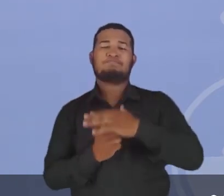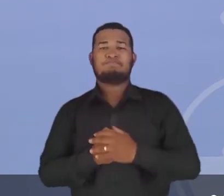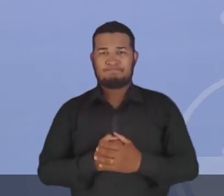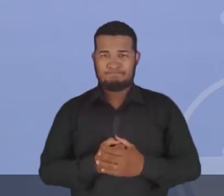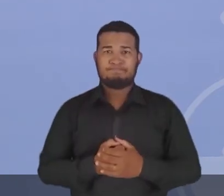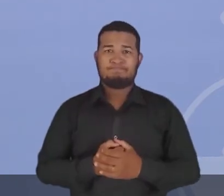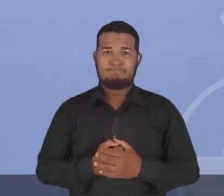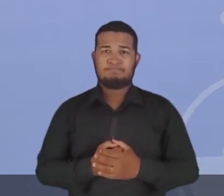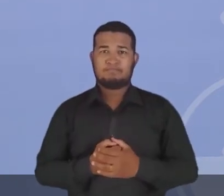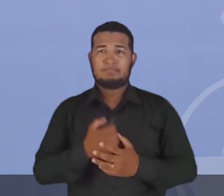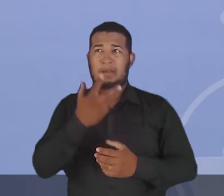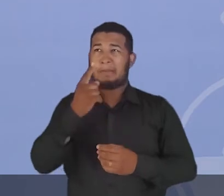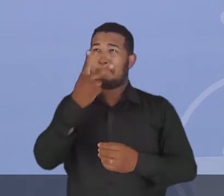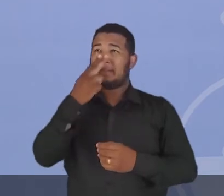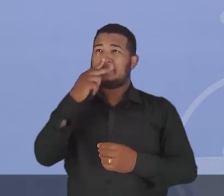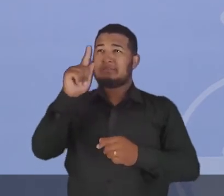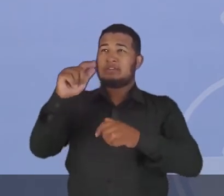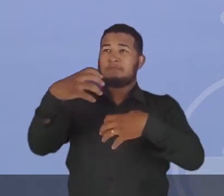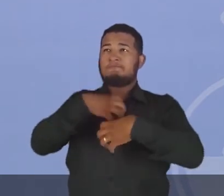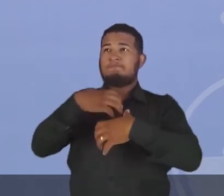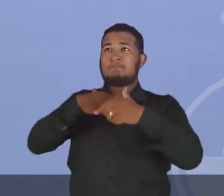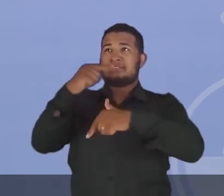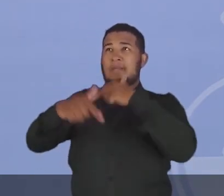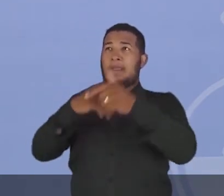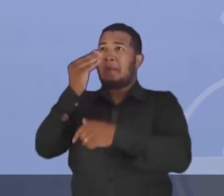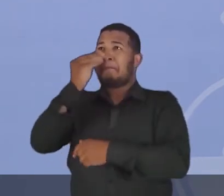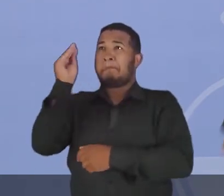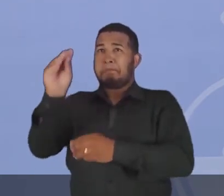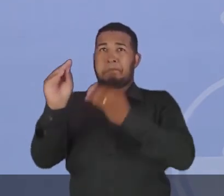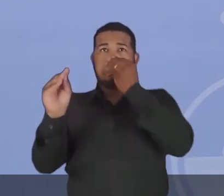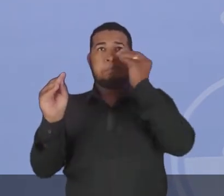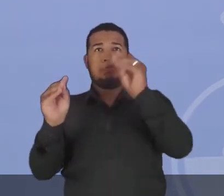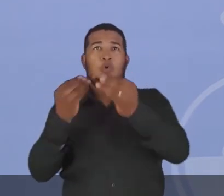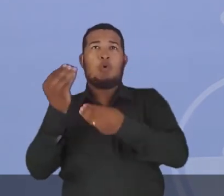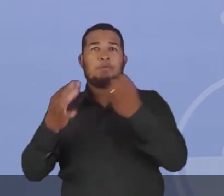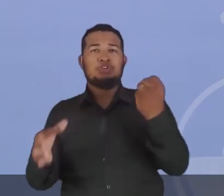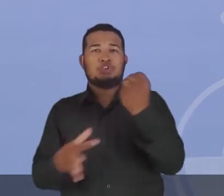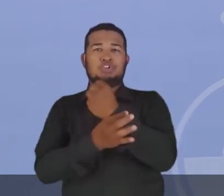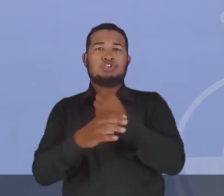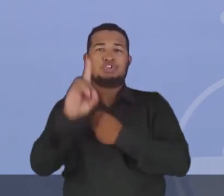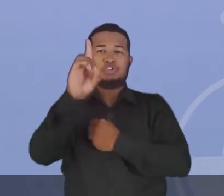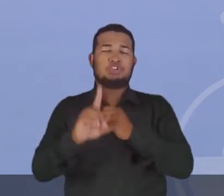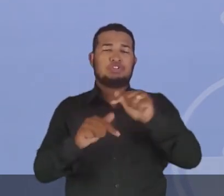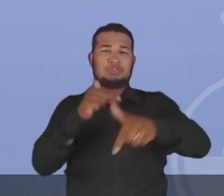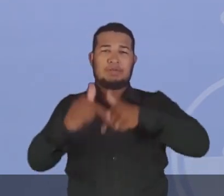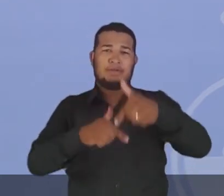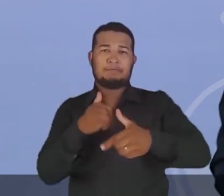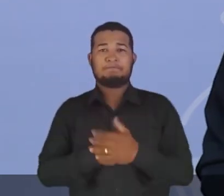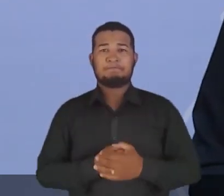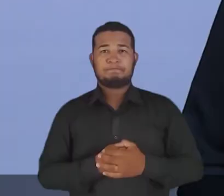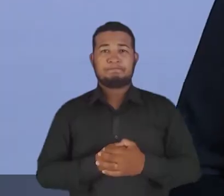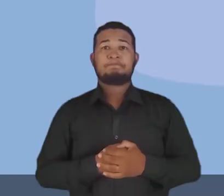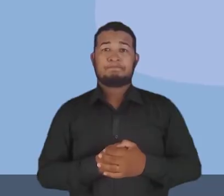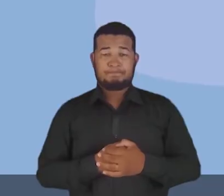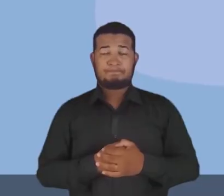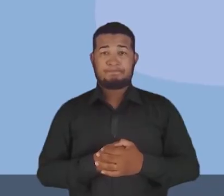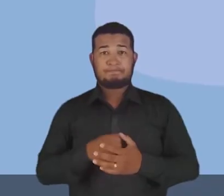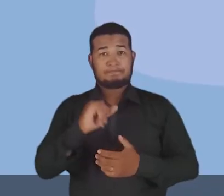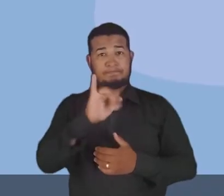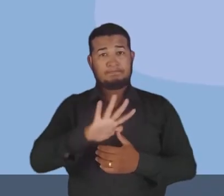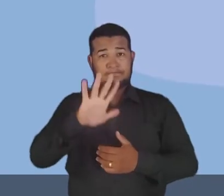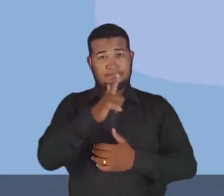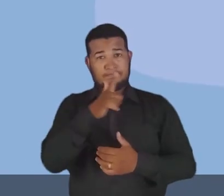levado em consideração a relação das suas garantias trabalhistas. Continuando, então, o próximo slide,